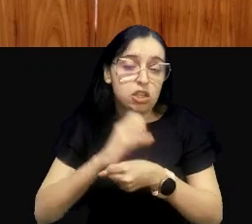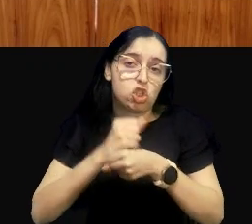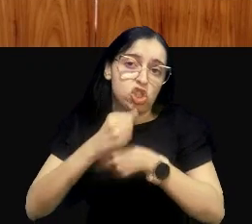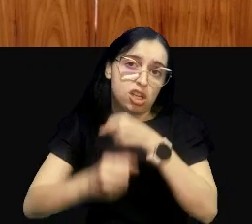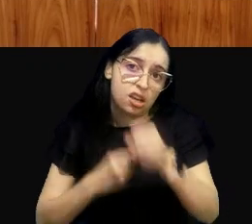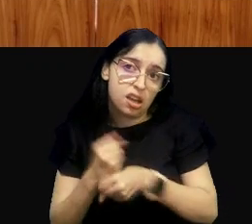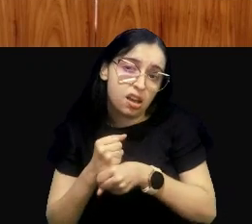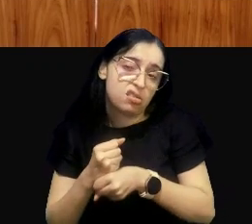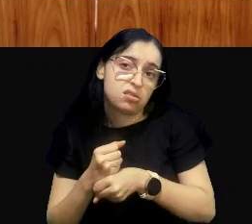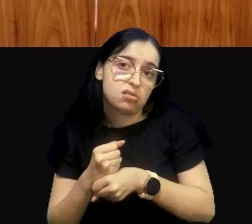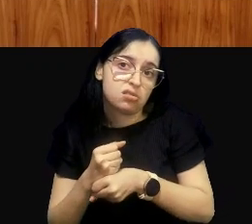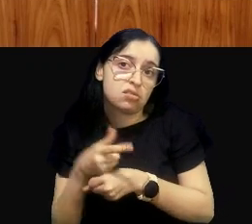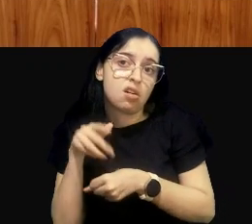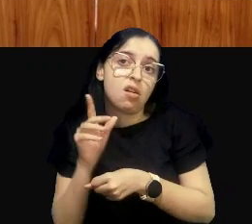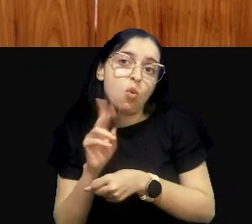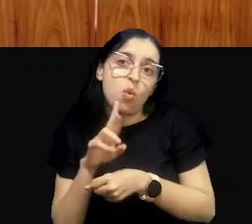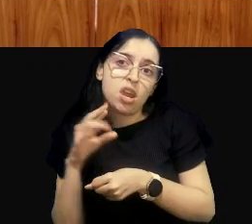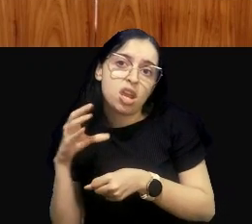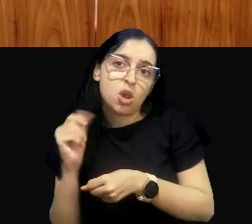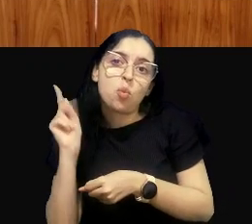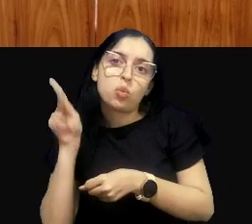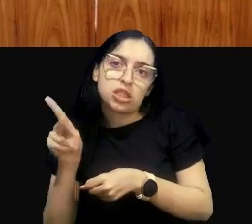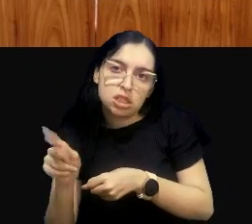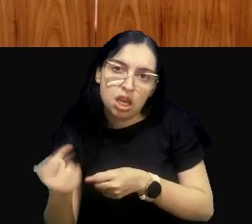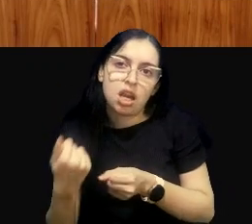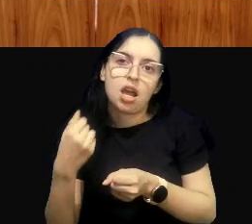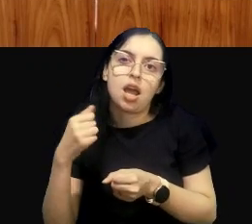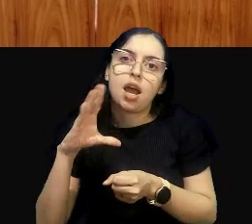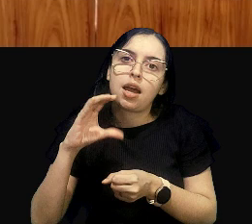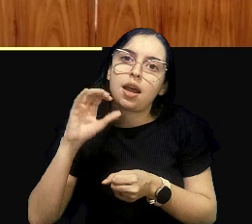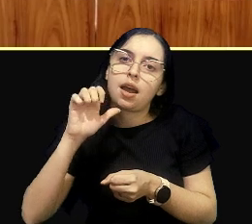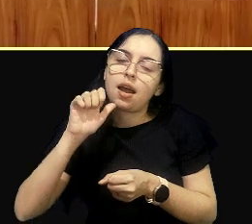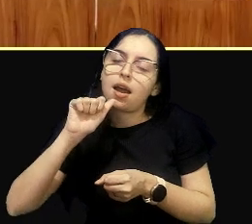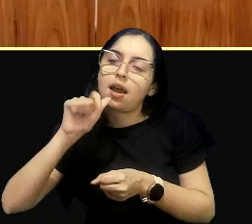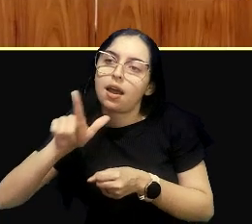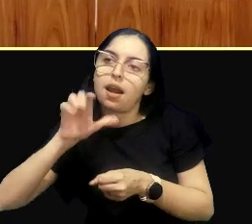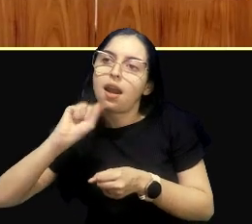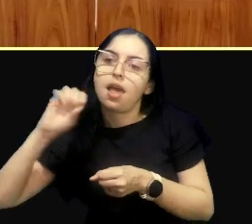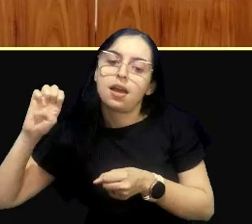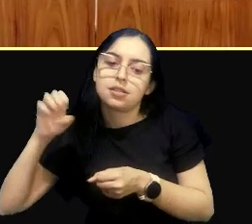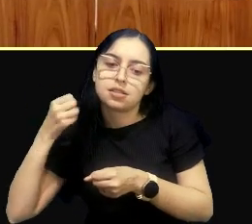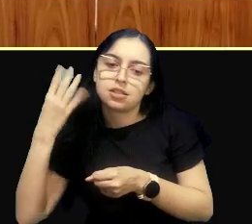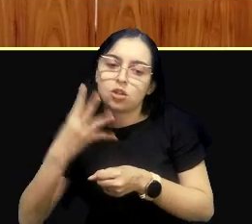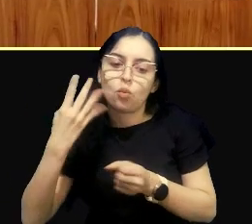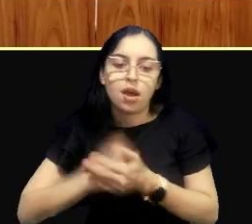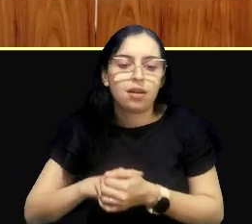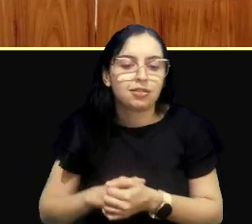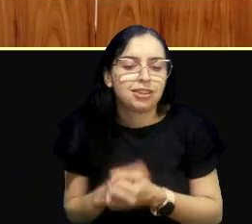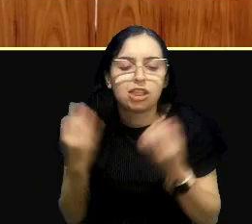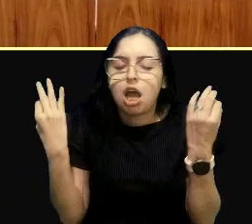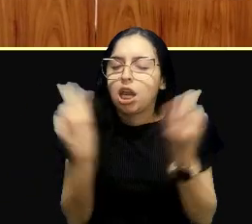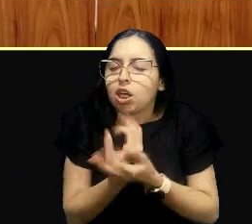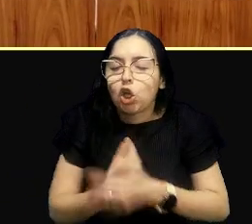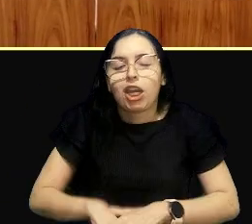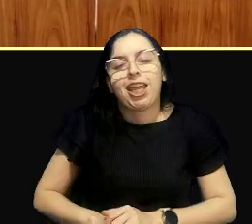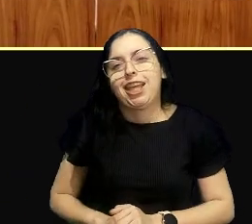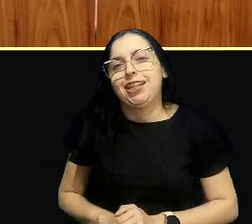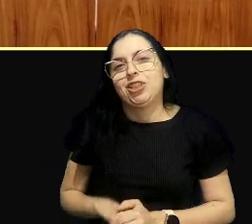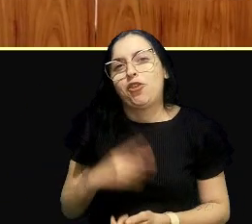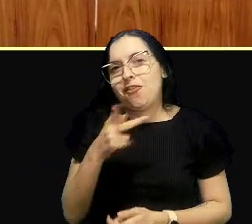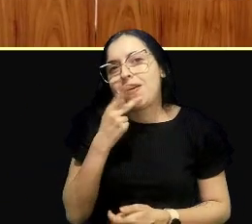sendo, classe 4, e permanecerá assim, por longos e longos anos. Adorei o senhor dizer, se eu fosse o rio classe 4,